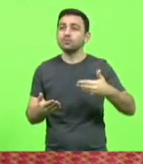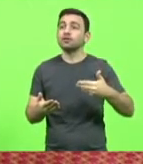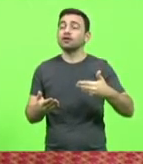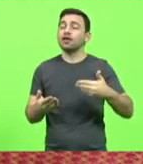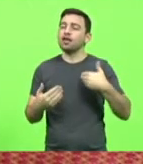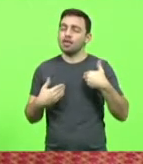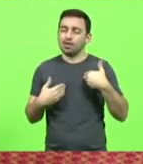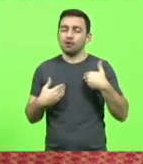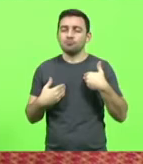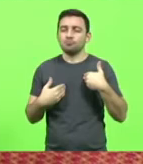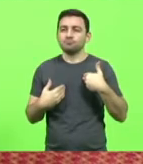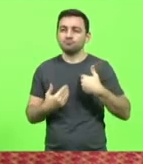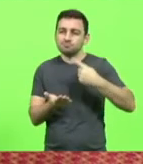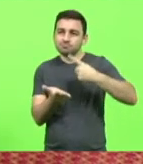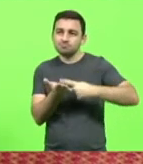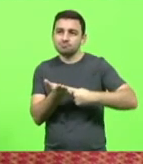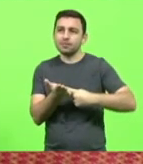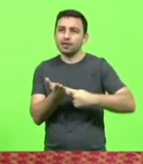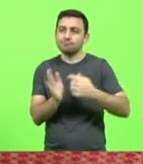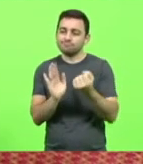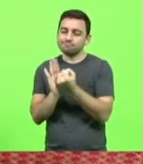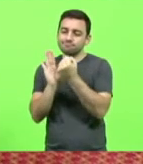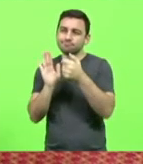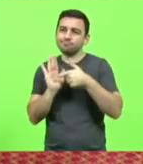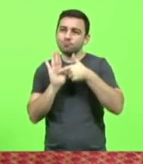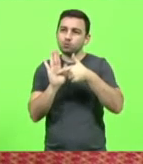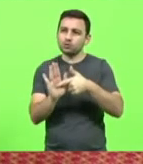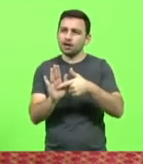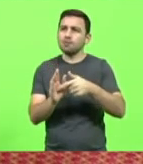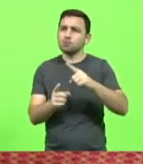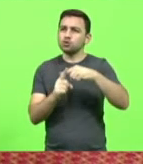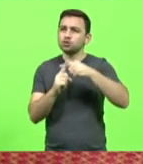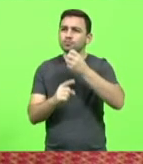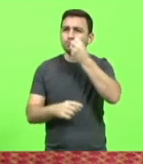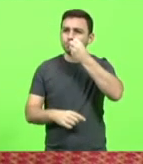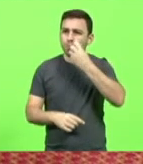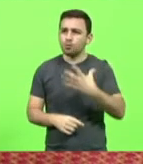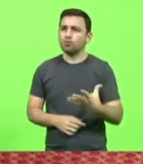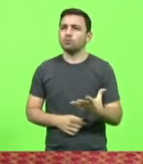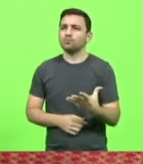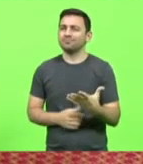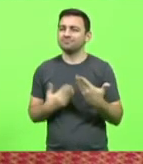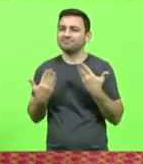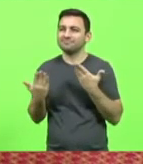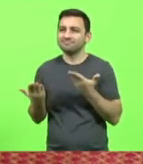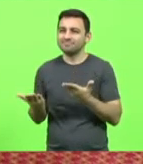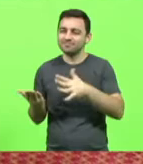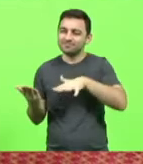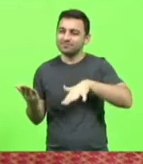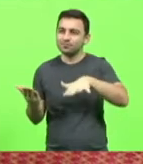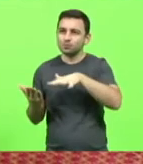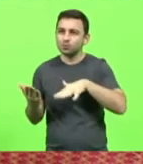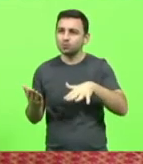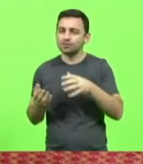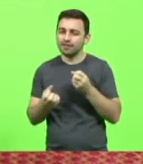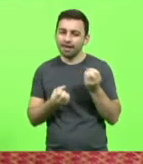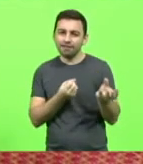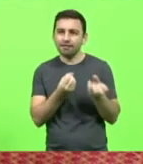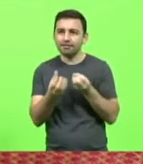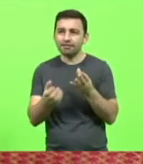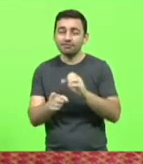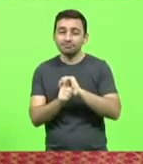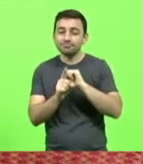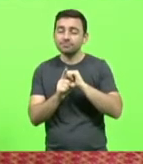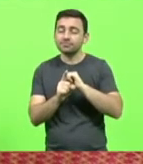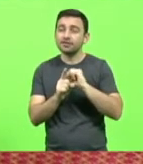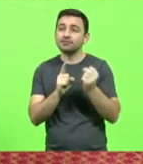registro pela impressão positiva por tudo aquilo que oferece para o município.